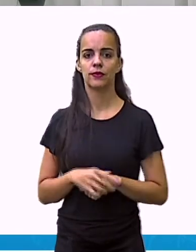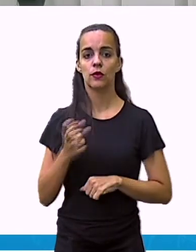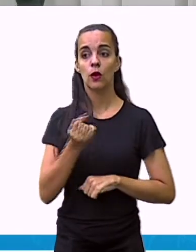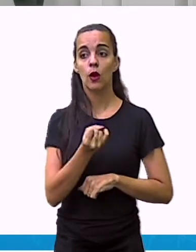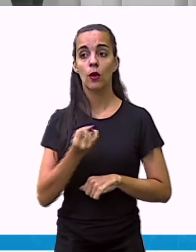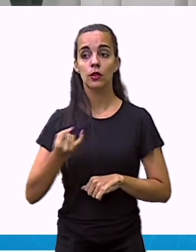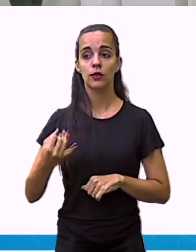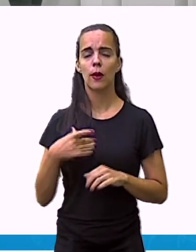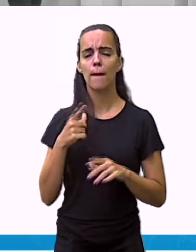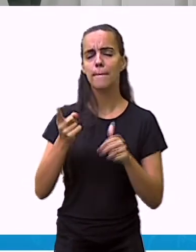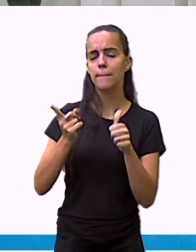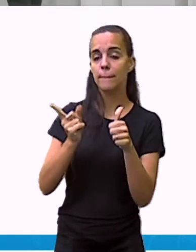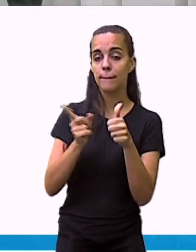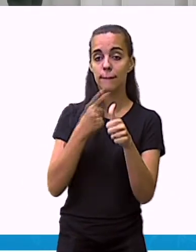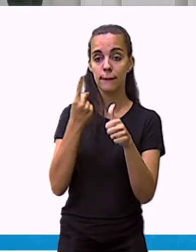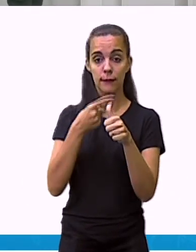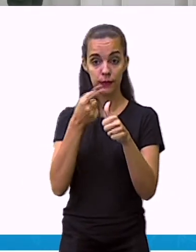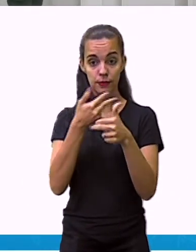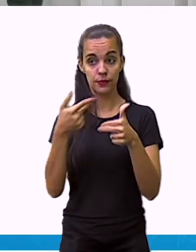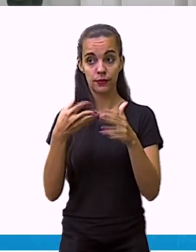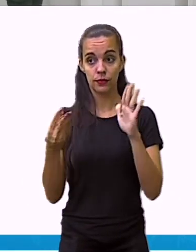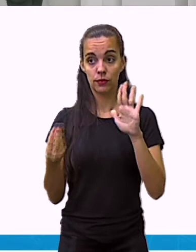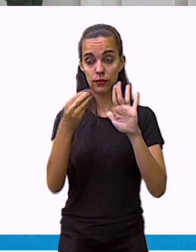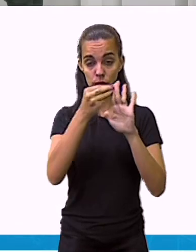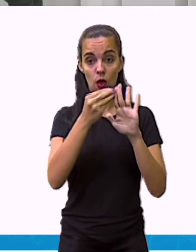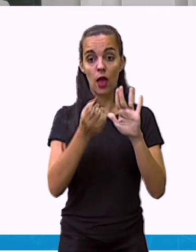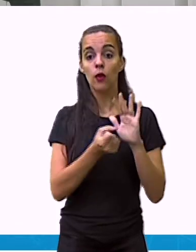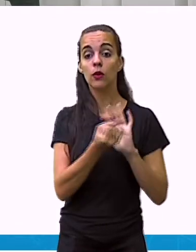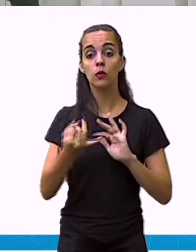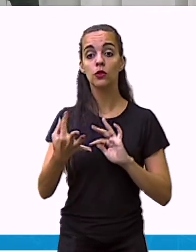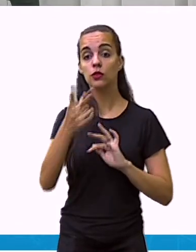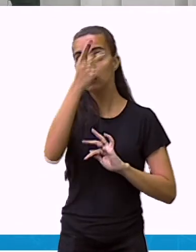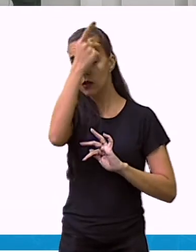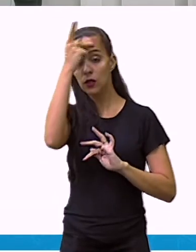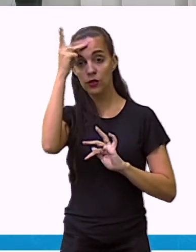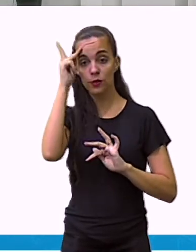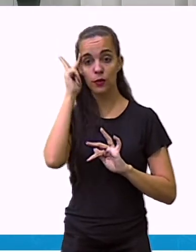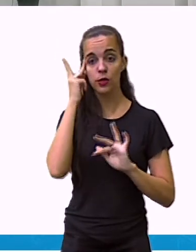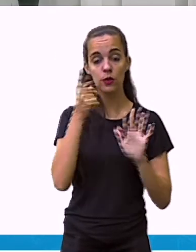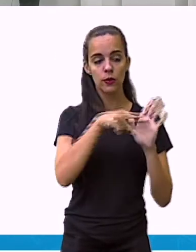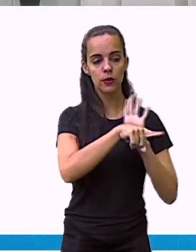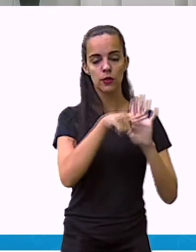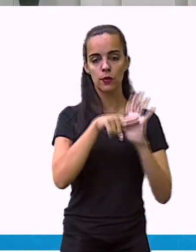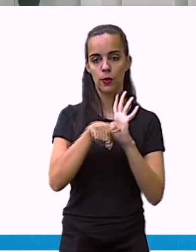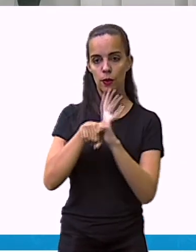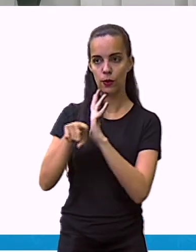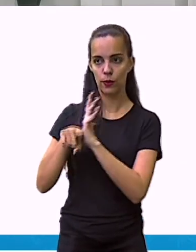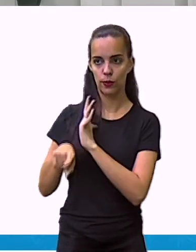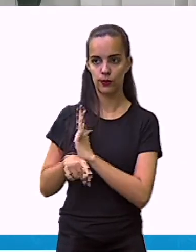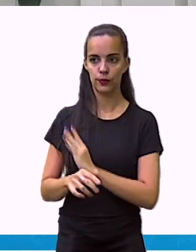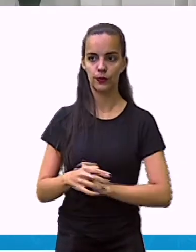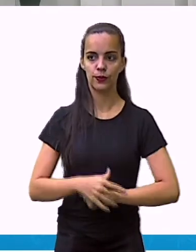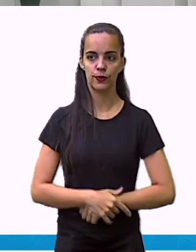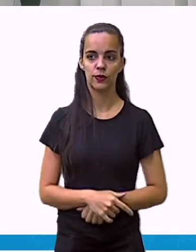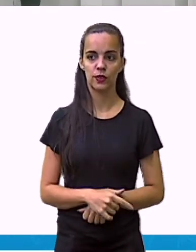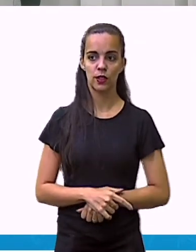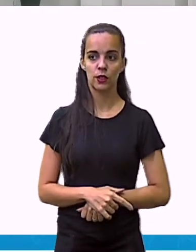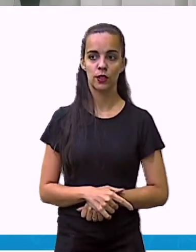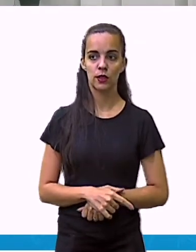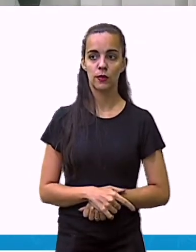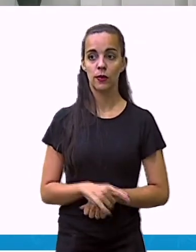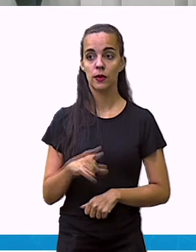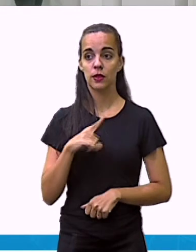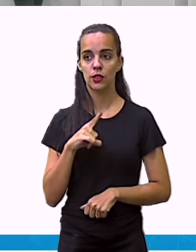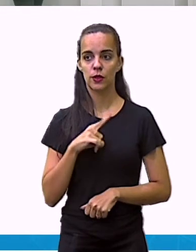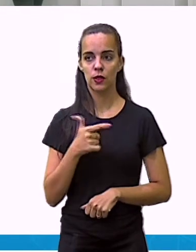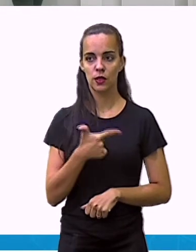Primeira coisa que colocaremos, a quantidade de pessoas. Nós tivemos aqui, até o máximo que nós